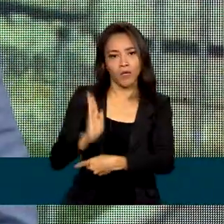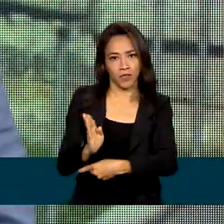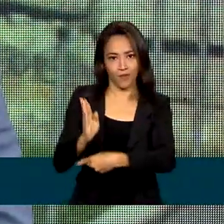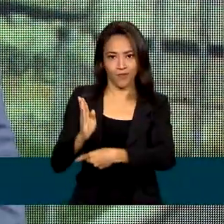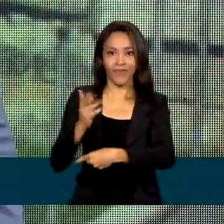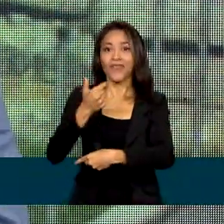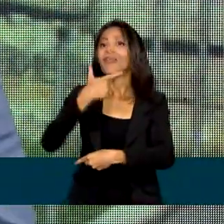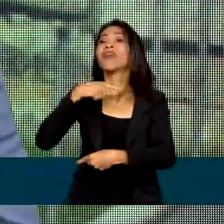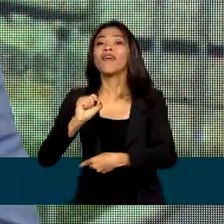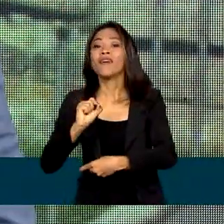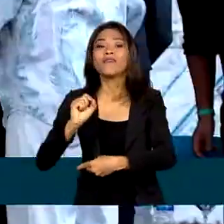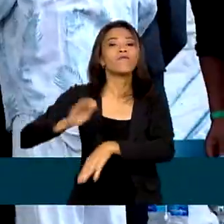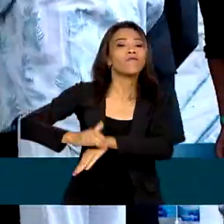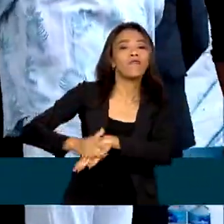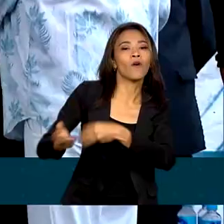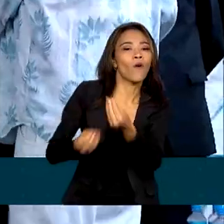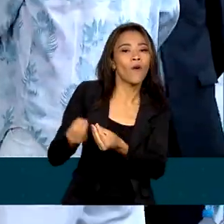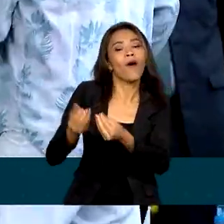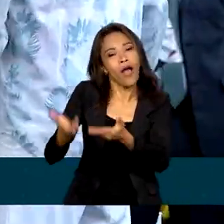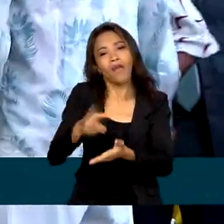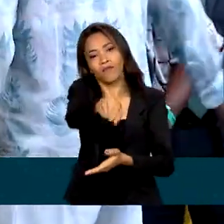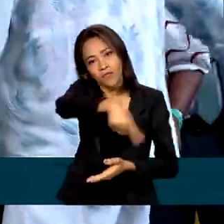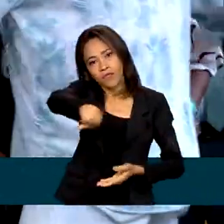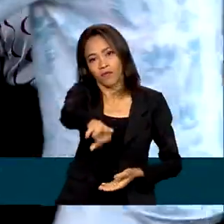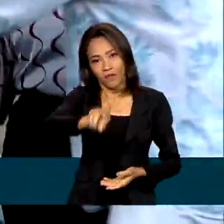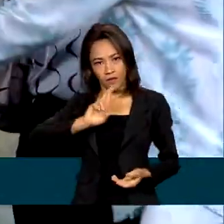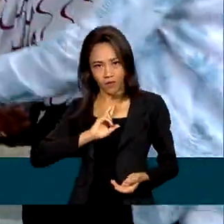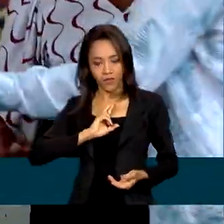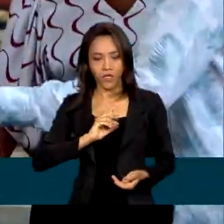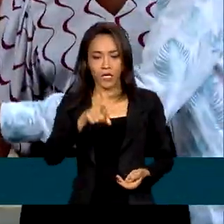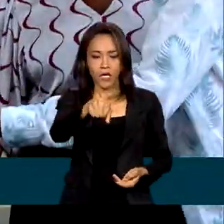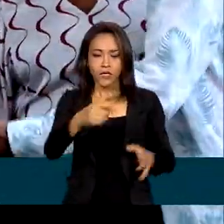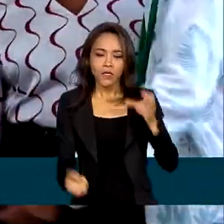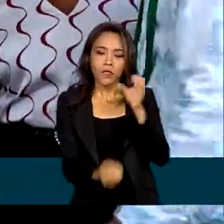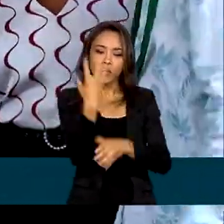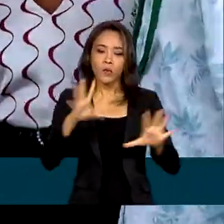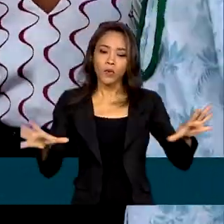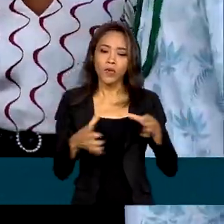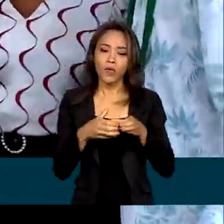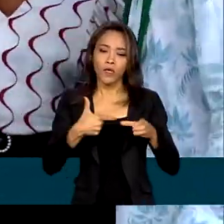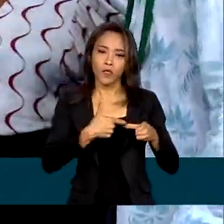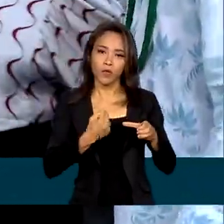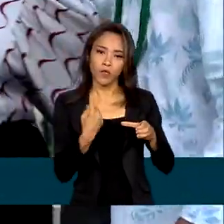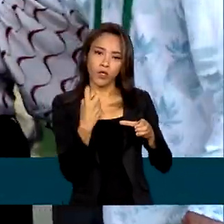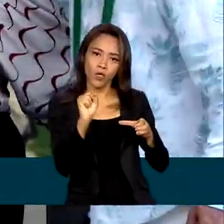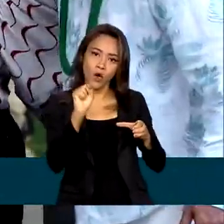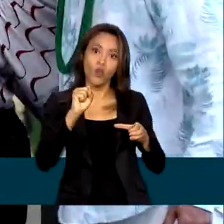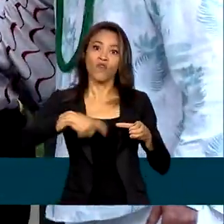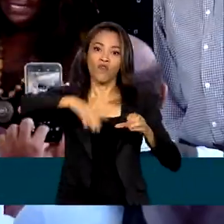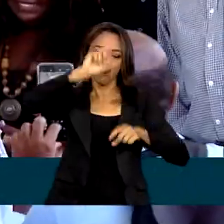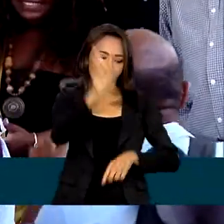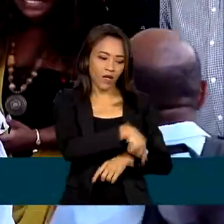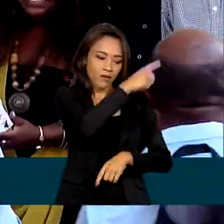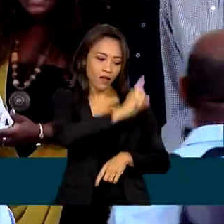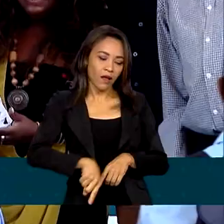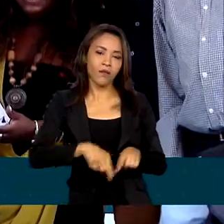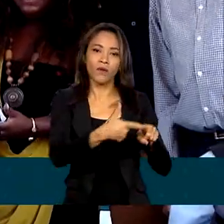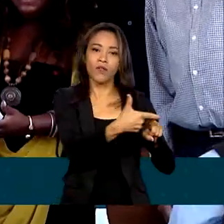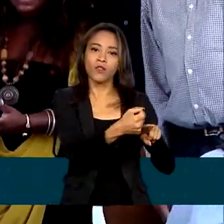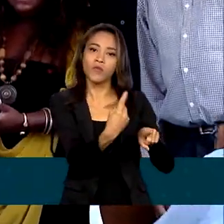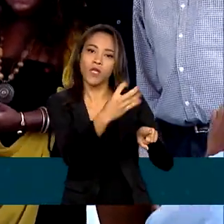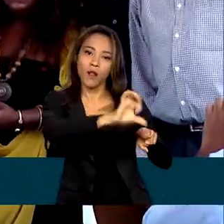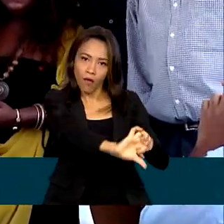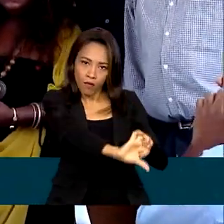quem dirá, são vocês. O Comitê, criado em 2018, foi destituído por decreto presidencial em 2019.